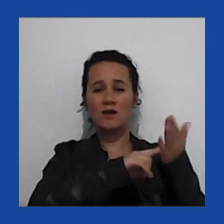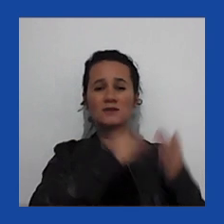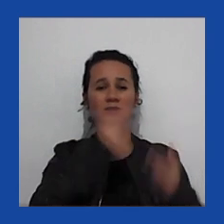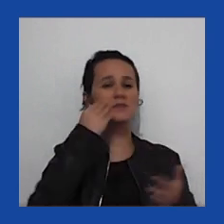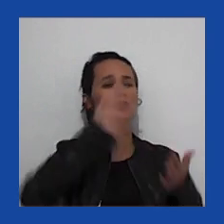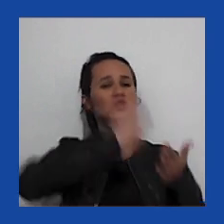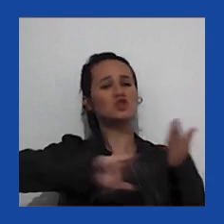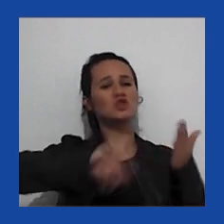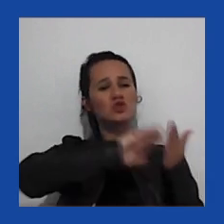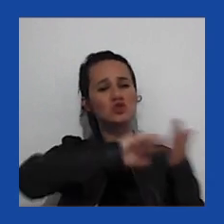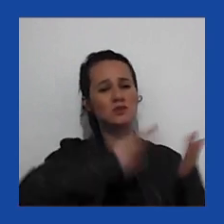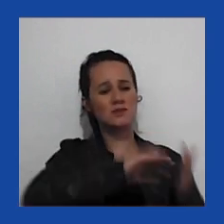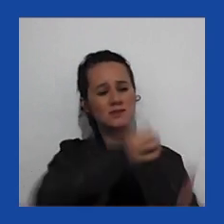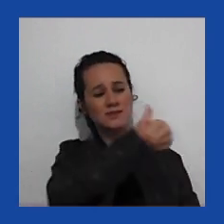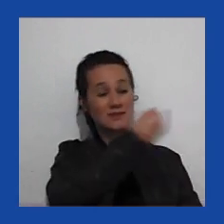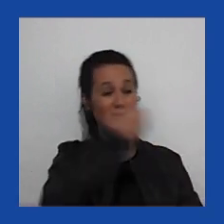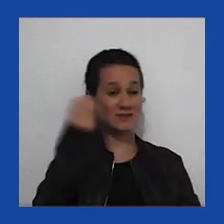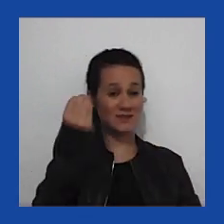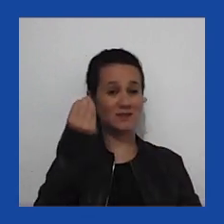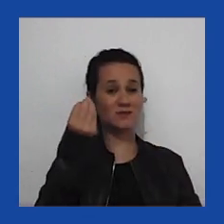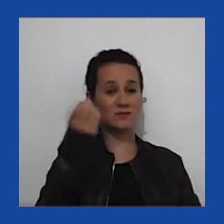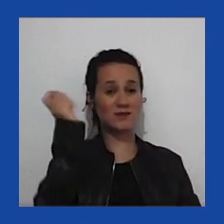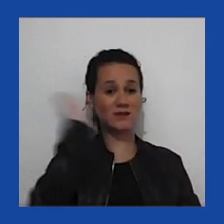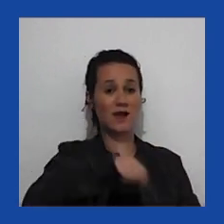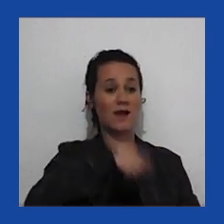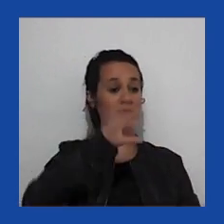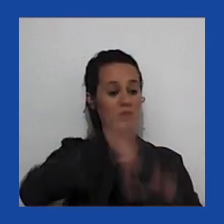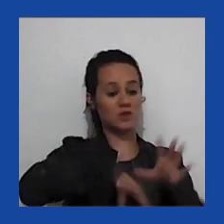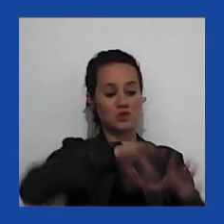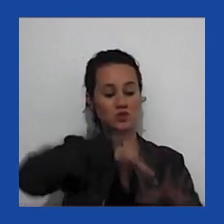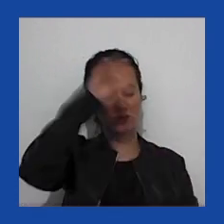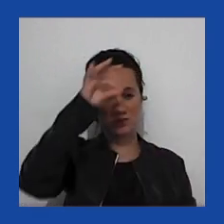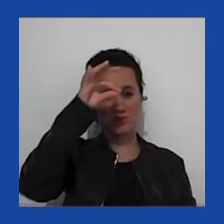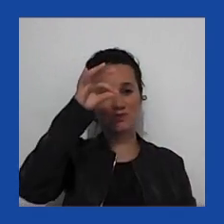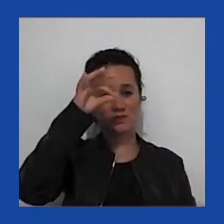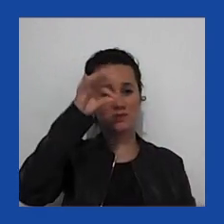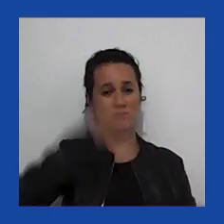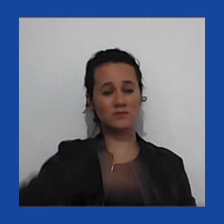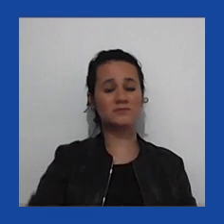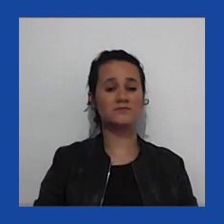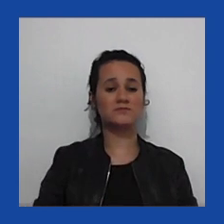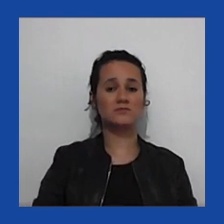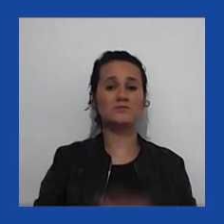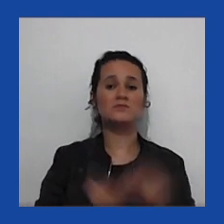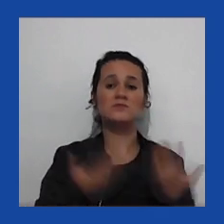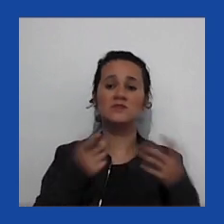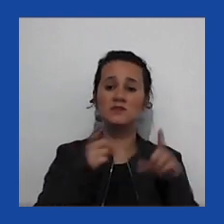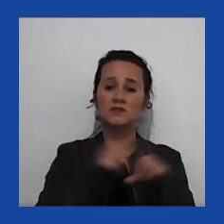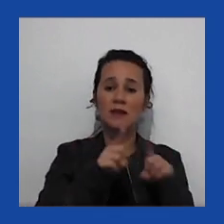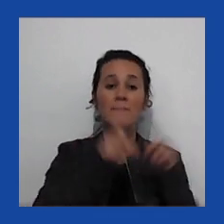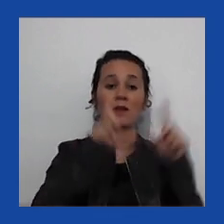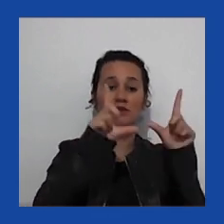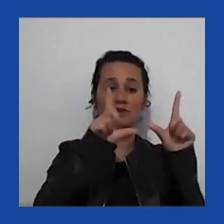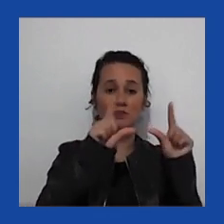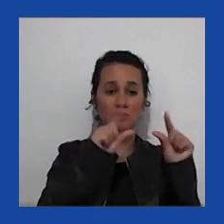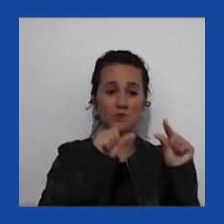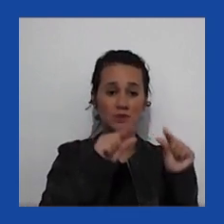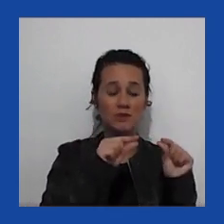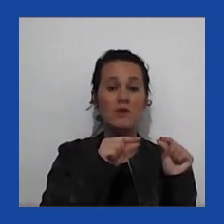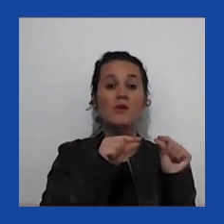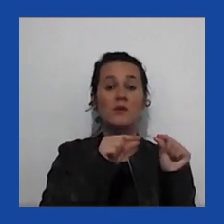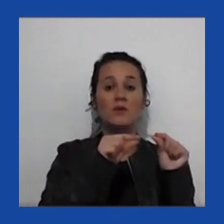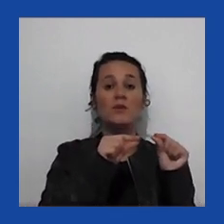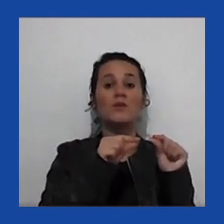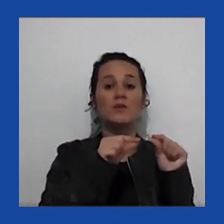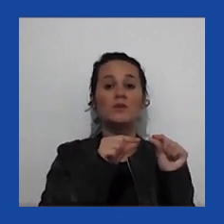600 máquinas para sortear as cartas na alta velocidade, ele diminuiu a capacidade